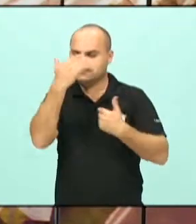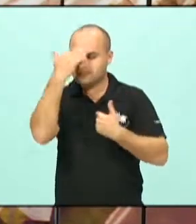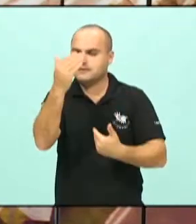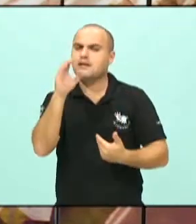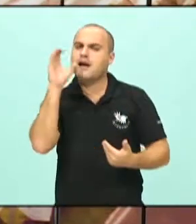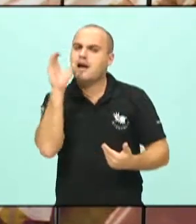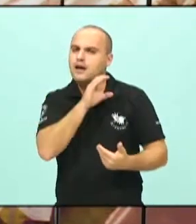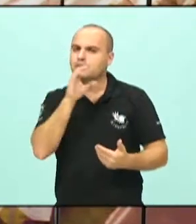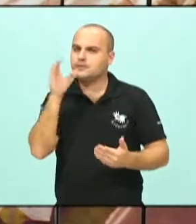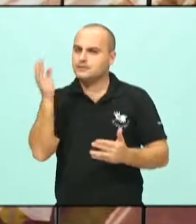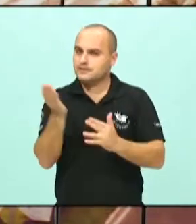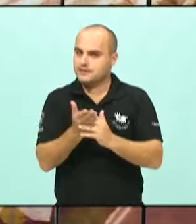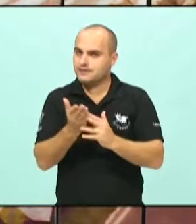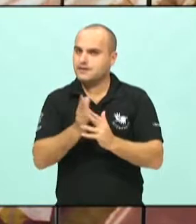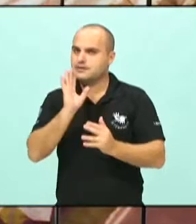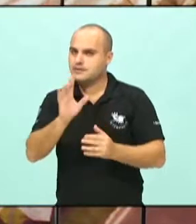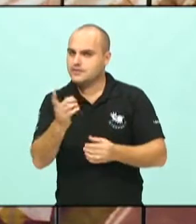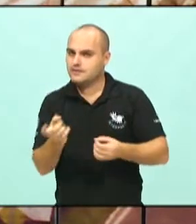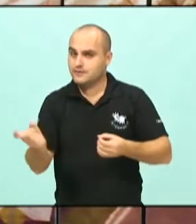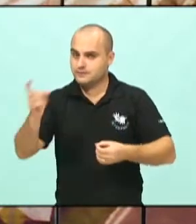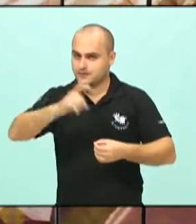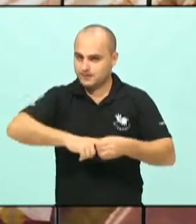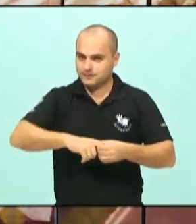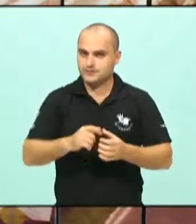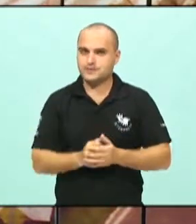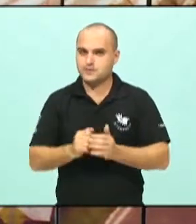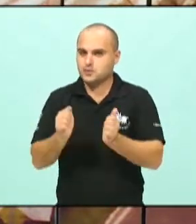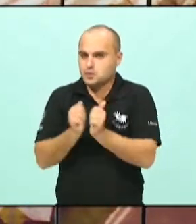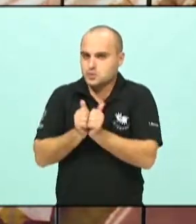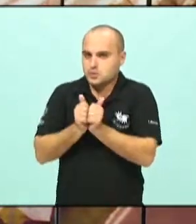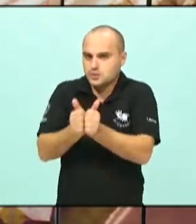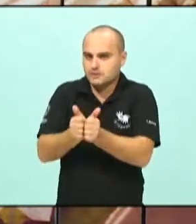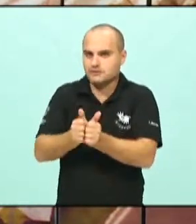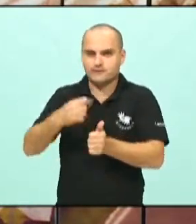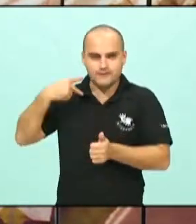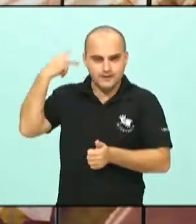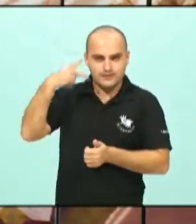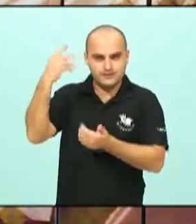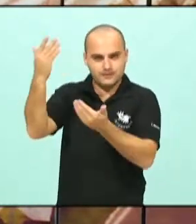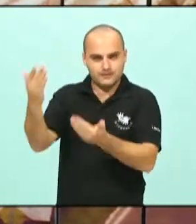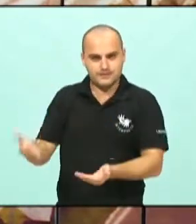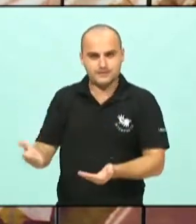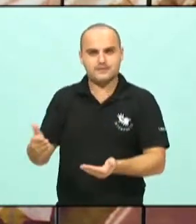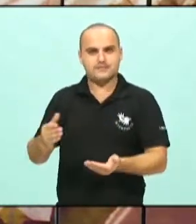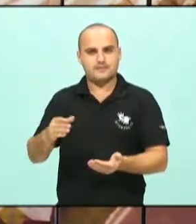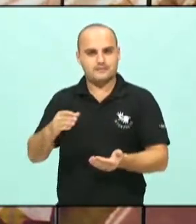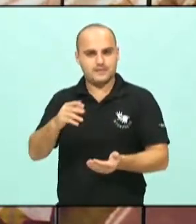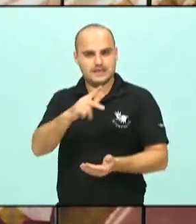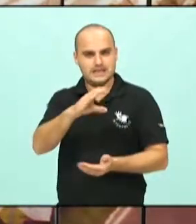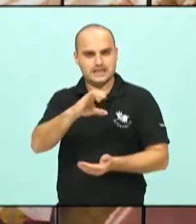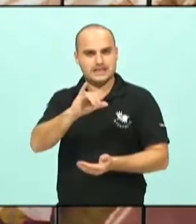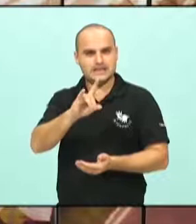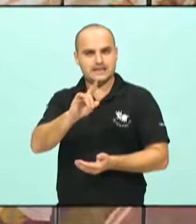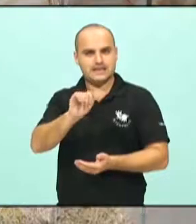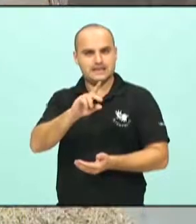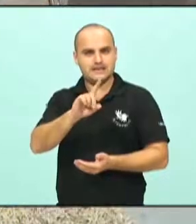nós vamos a um rápido intervalo, voltamos na sequência com o vereador Fabrício Marinho, do Cidadania.